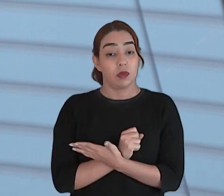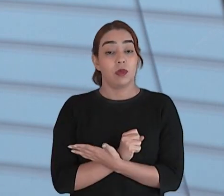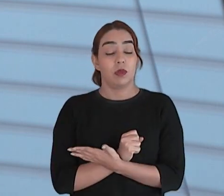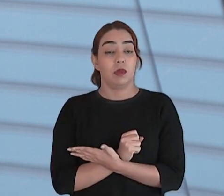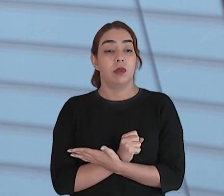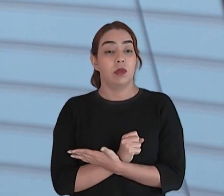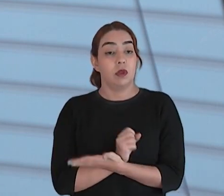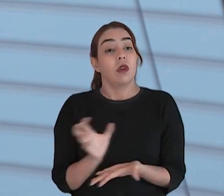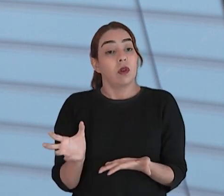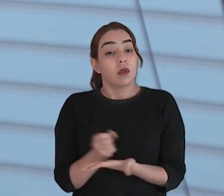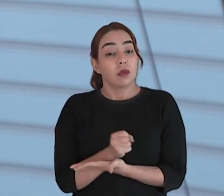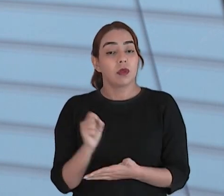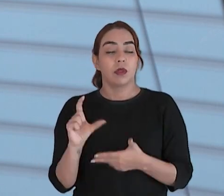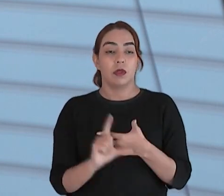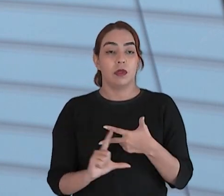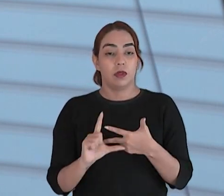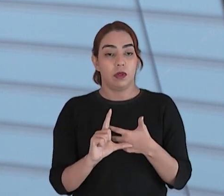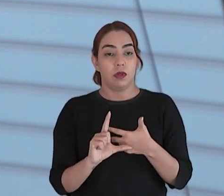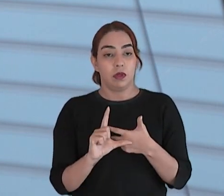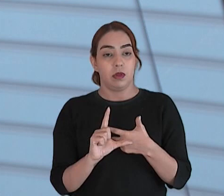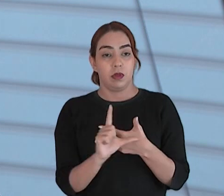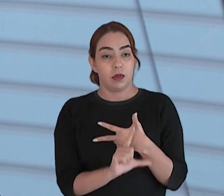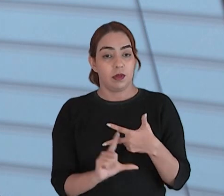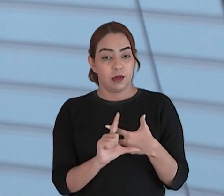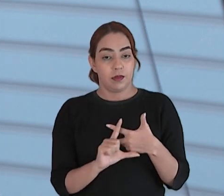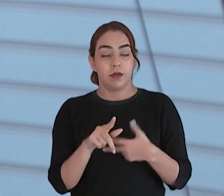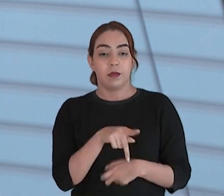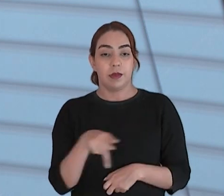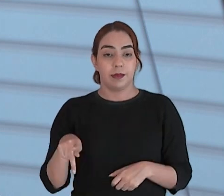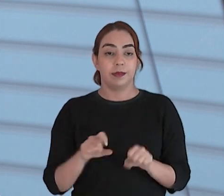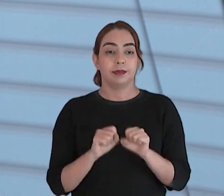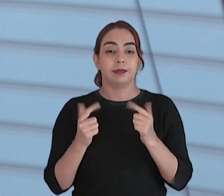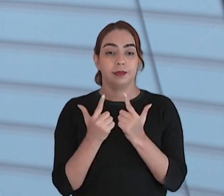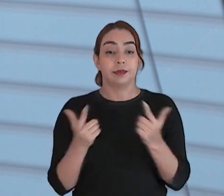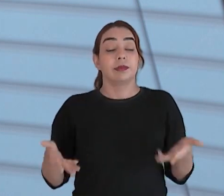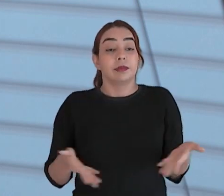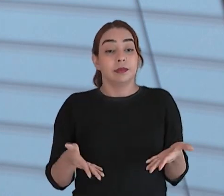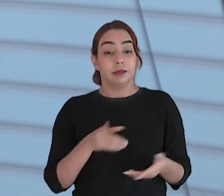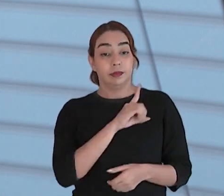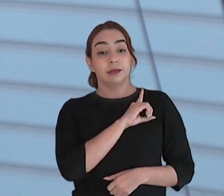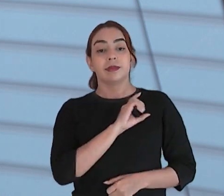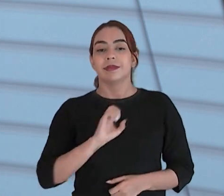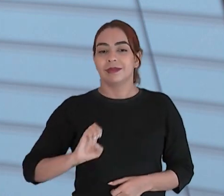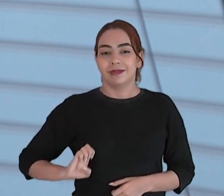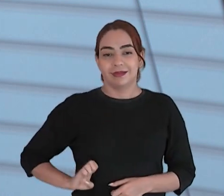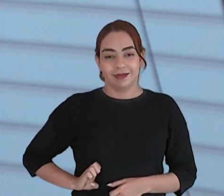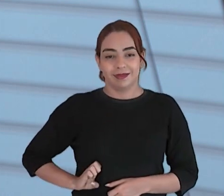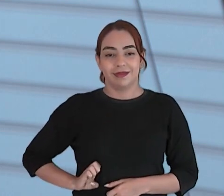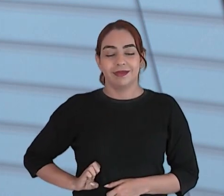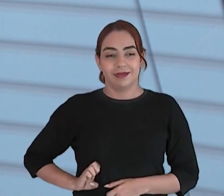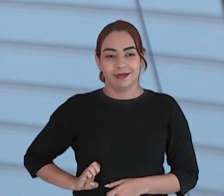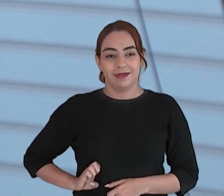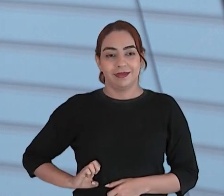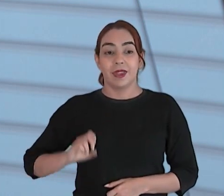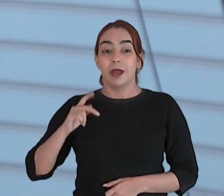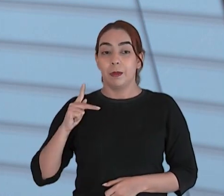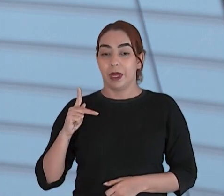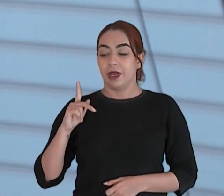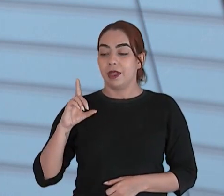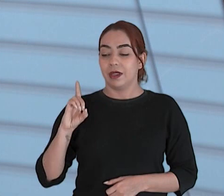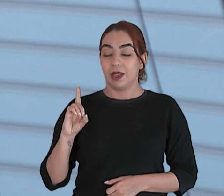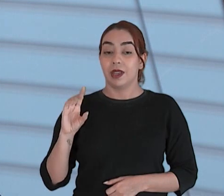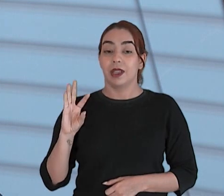lá no legislativo como vereador e como presidente da Câmara. É deputado estadual pelo PDT,